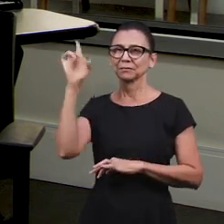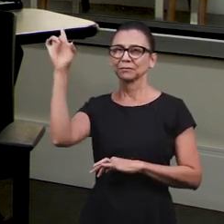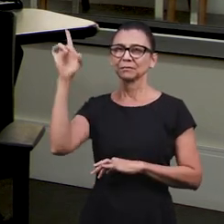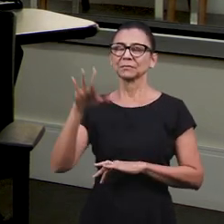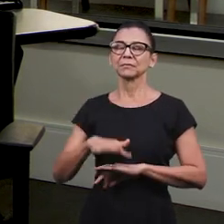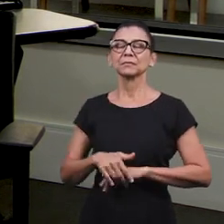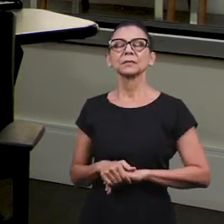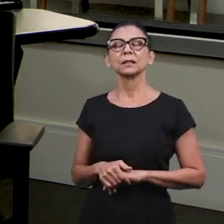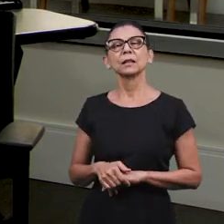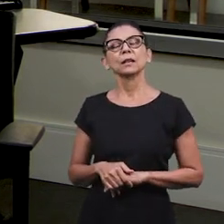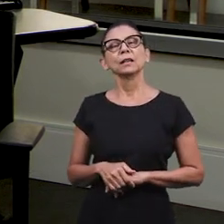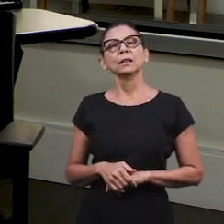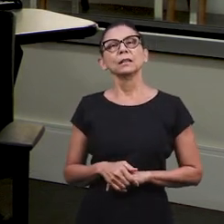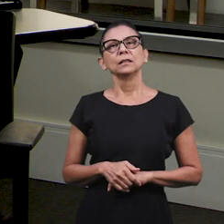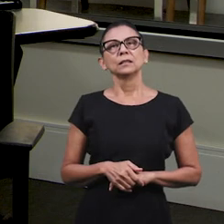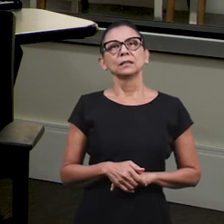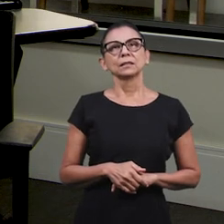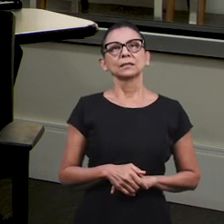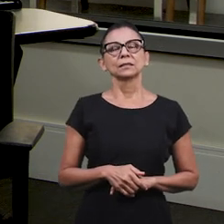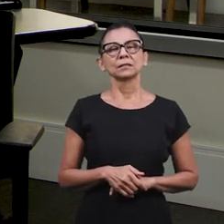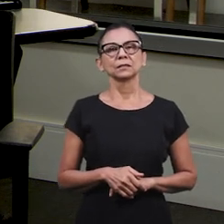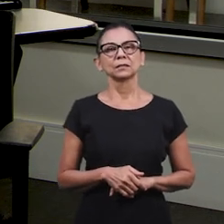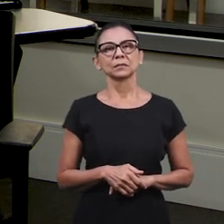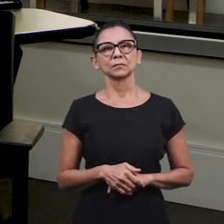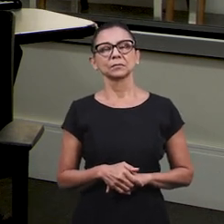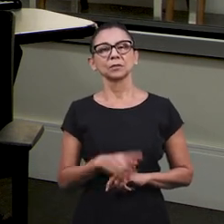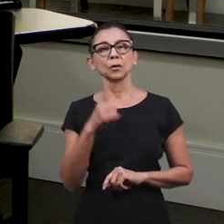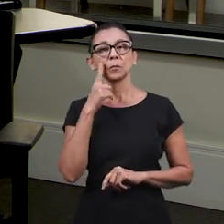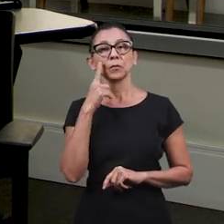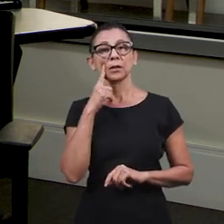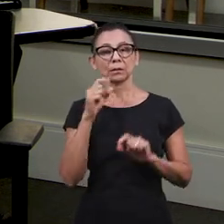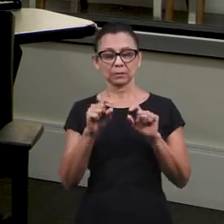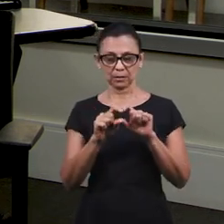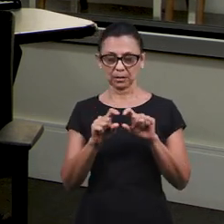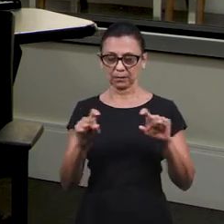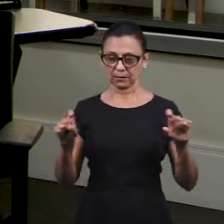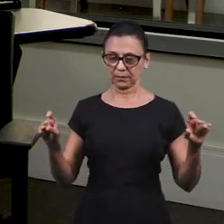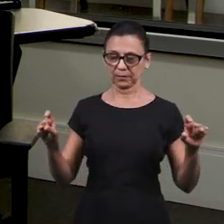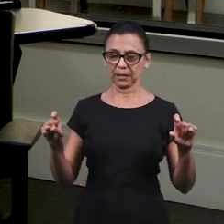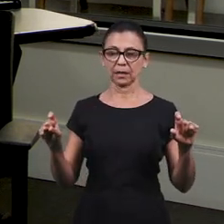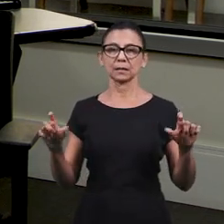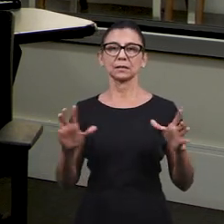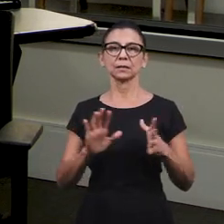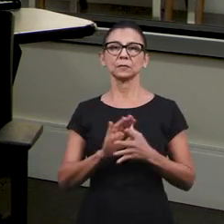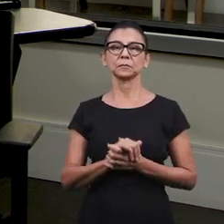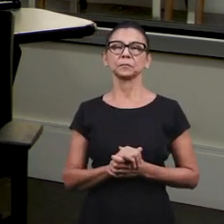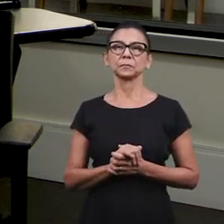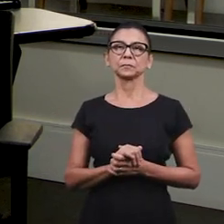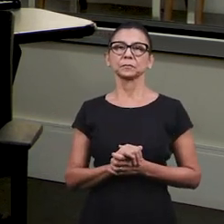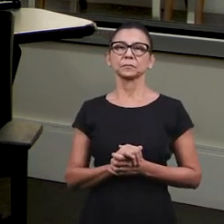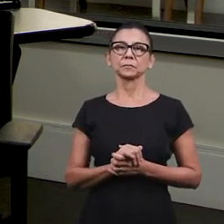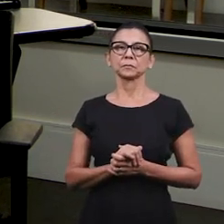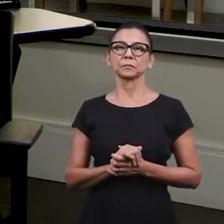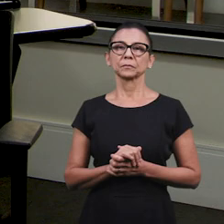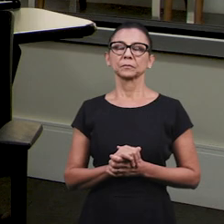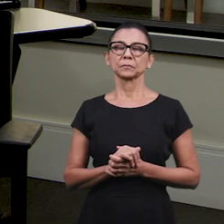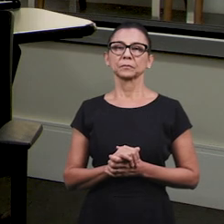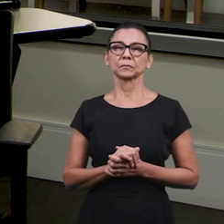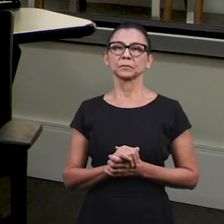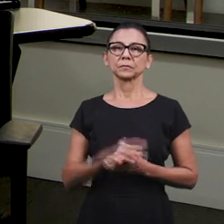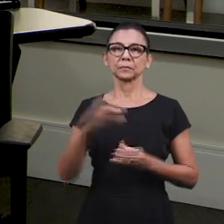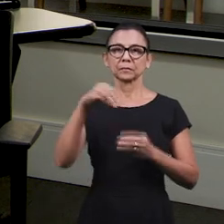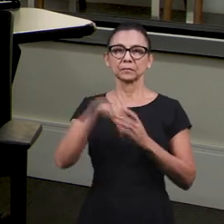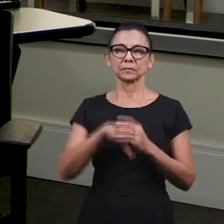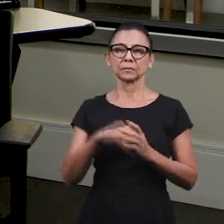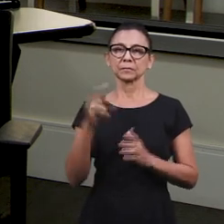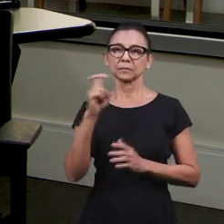do Senhor! Glória a Deus! Então vamos agora para a frase que enviaram, o comentário relacionado a esta pergunta, a